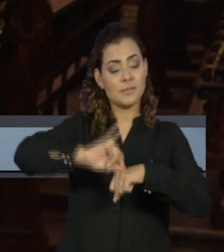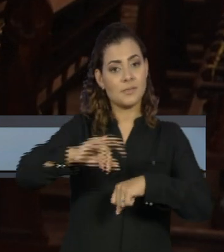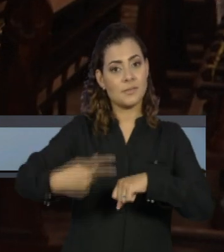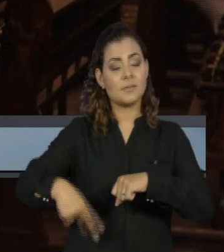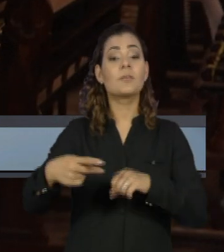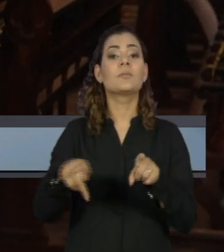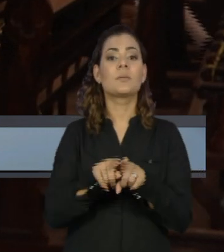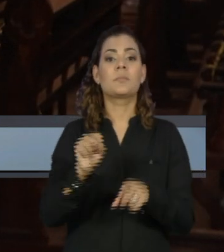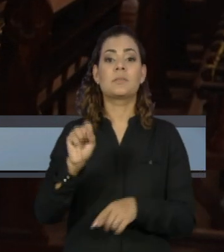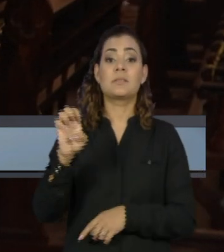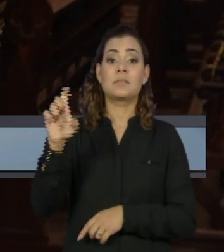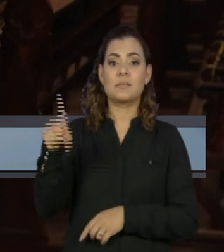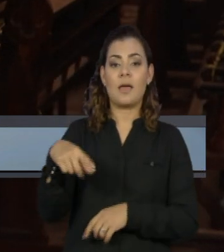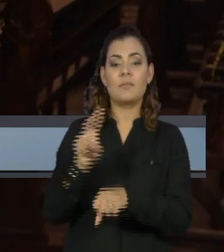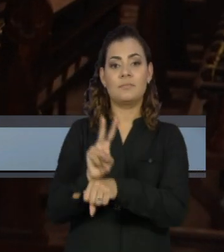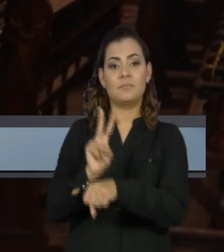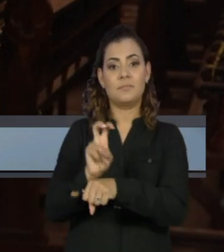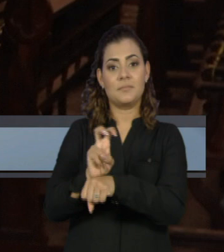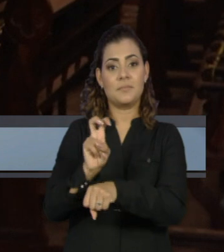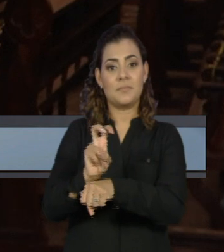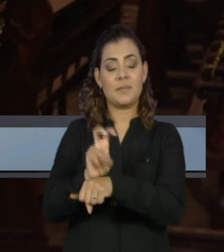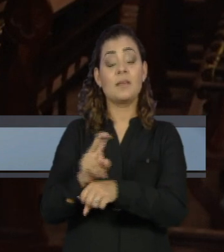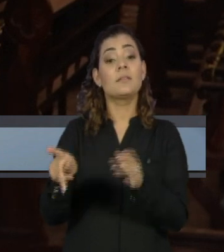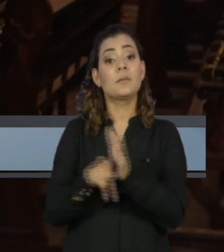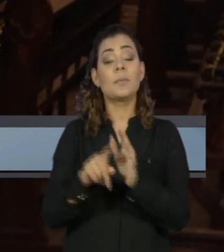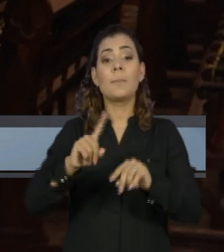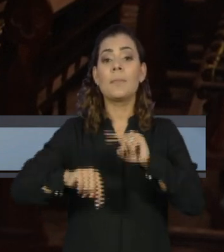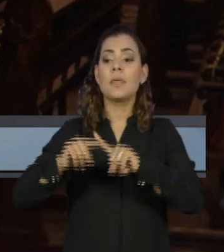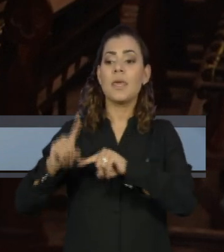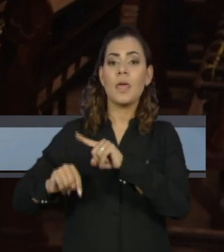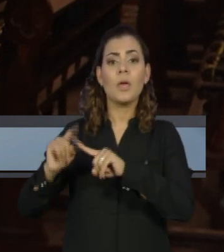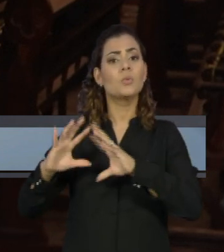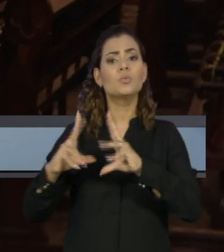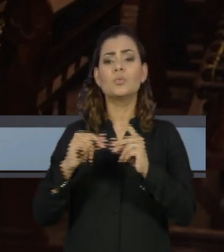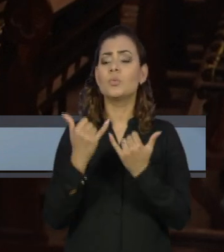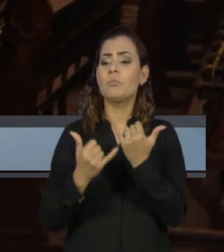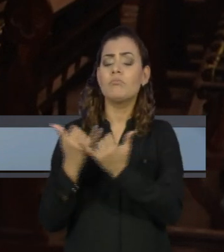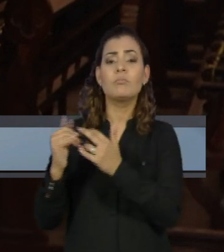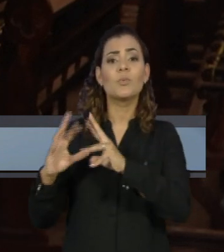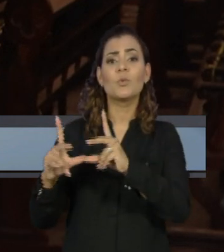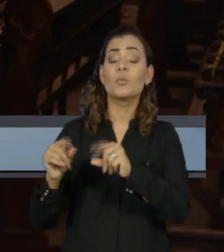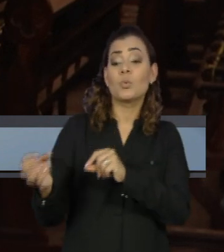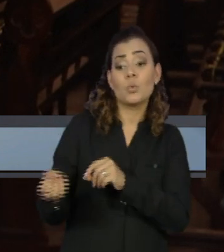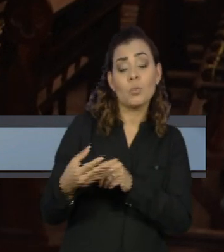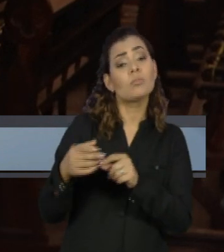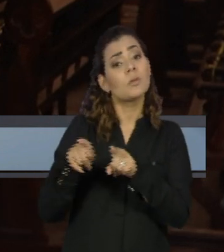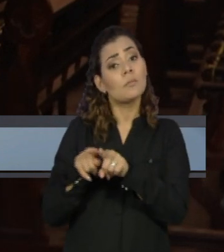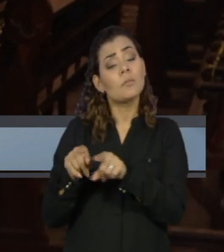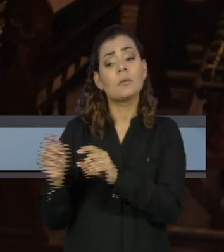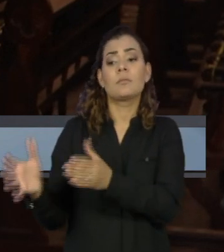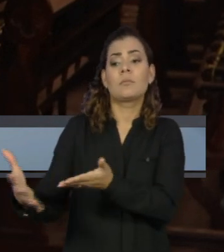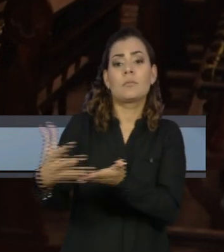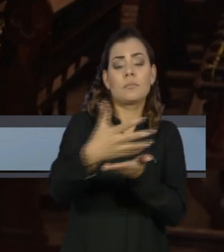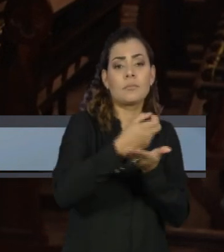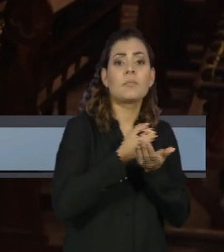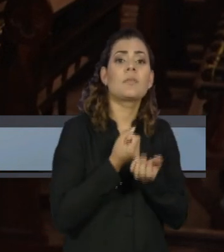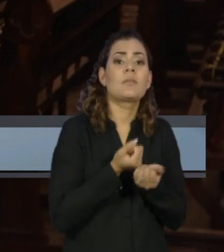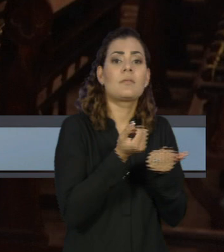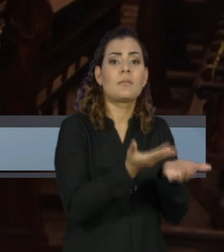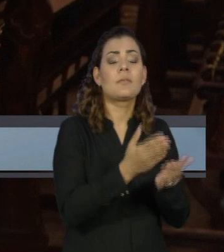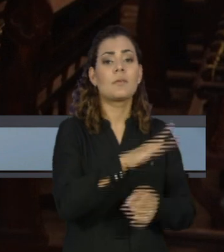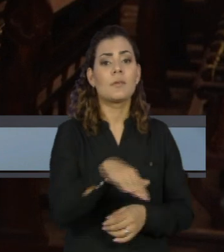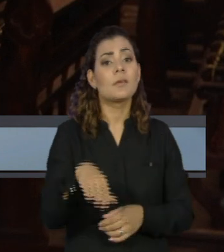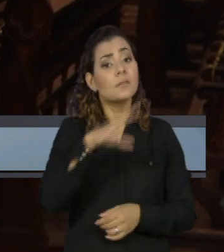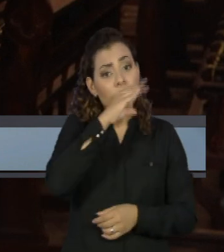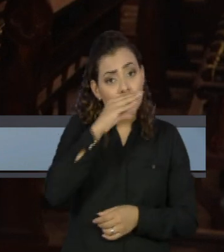Serão arrecadados brinquedos novos ou em bom estado, que possam ser direcionados às famílias de crianças e adolescentes em situação de